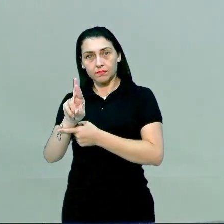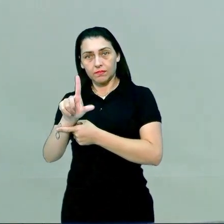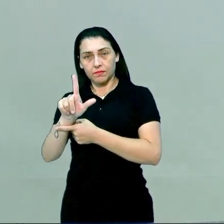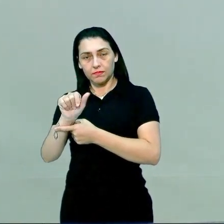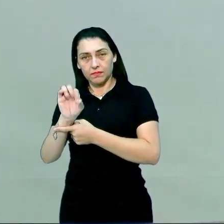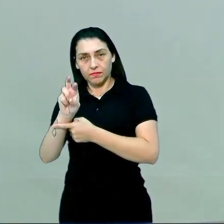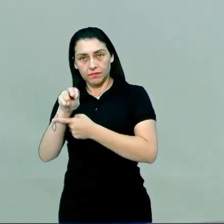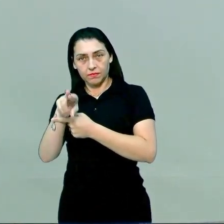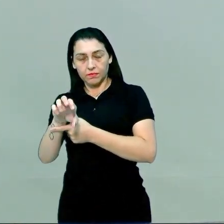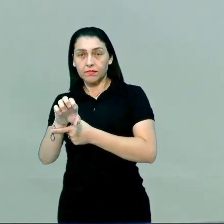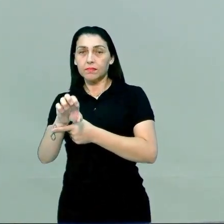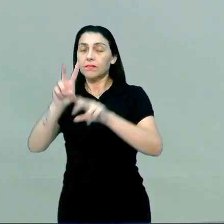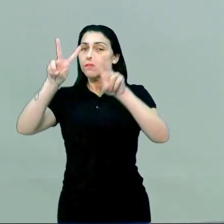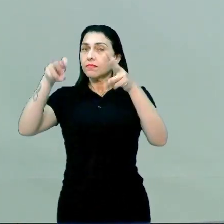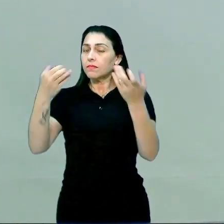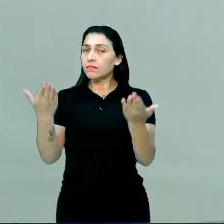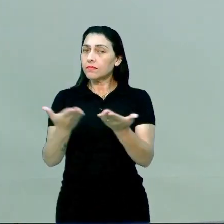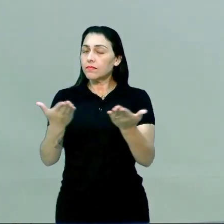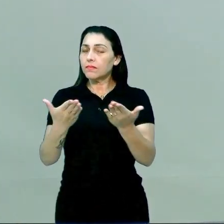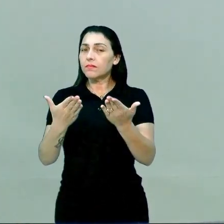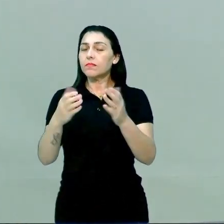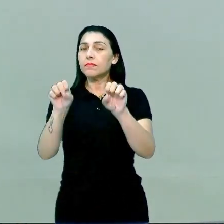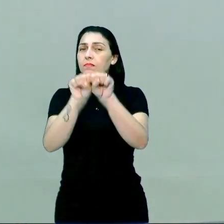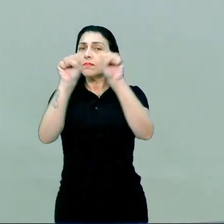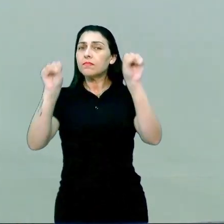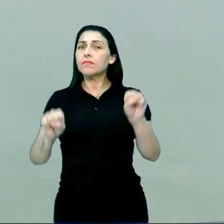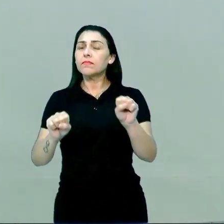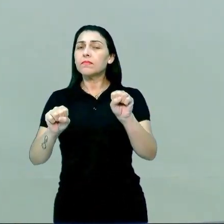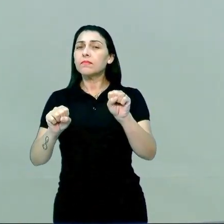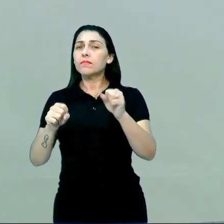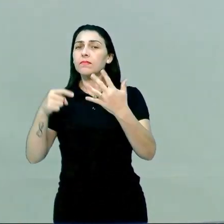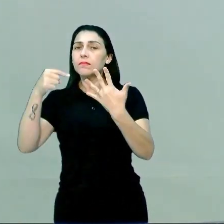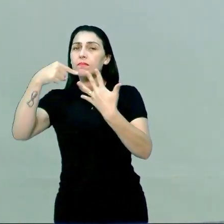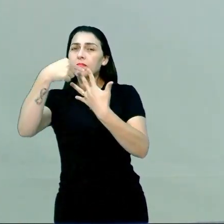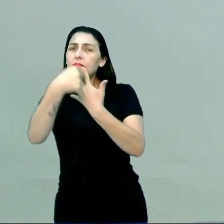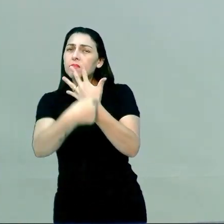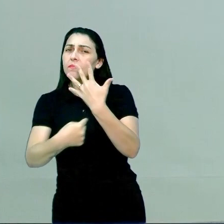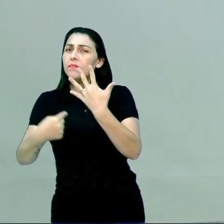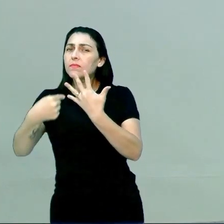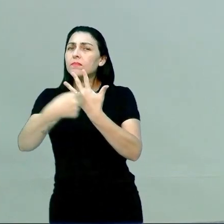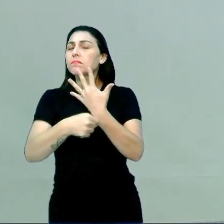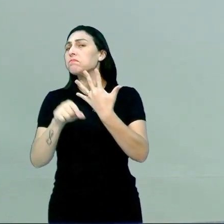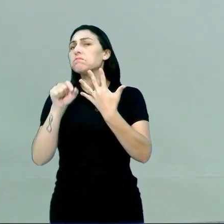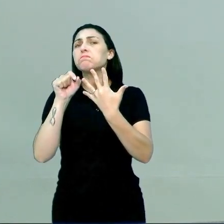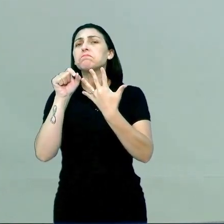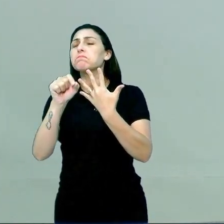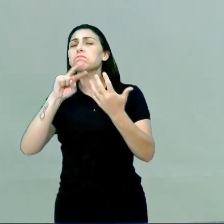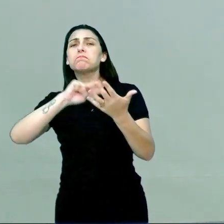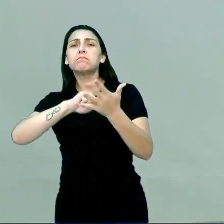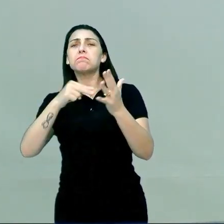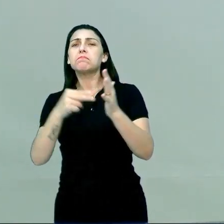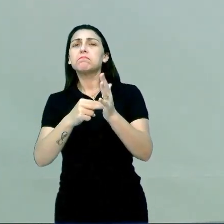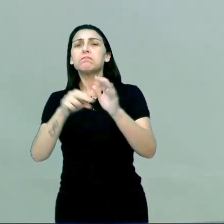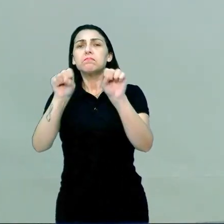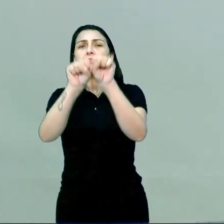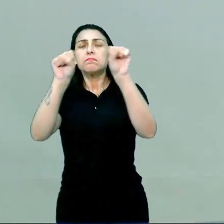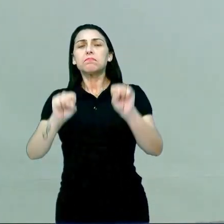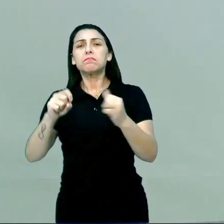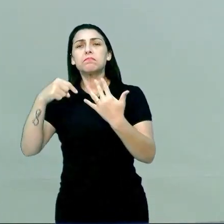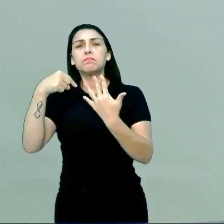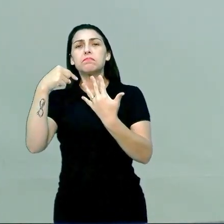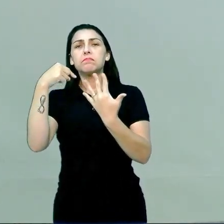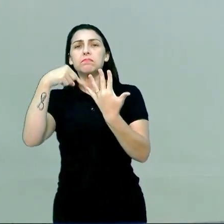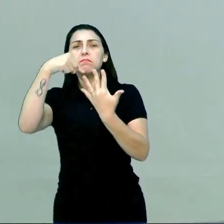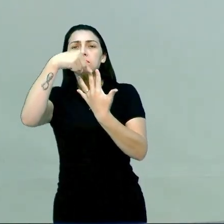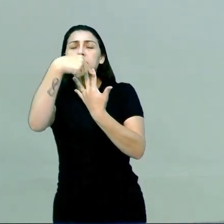tema da nossa aula de hoje vai ser sobre o sistema endócrino. O que seria exatamente o sistema endócrino? O